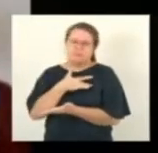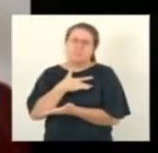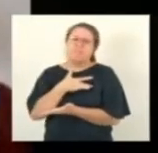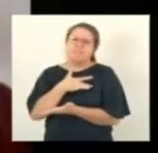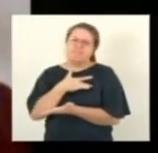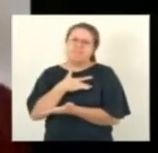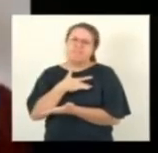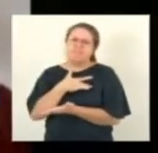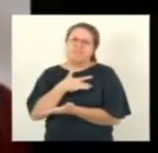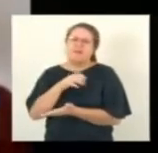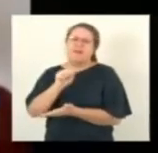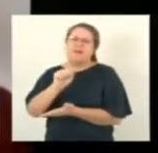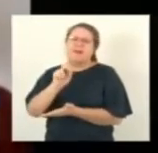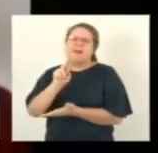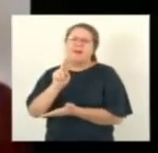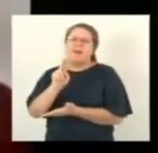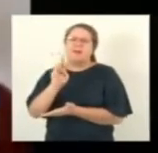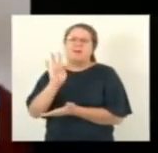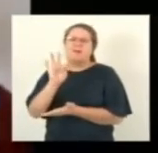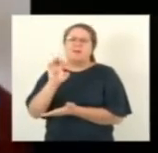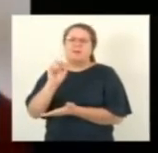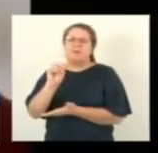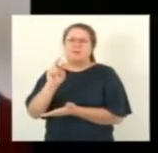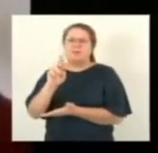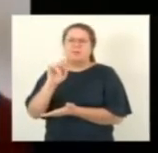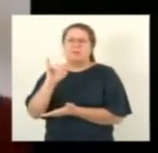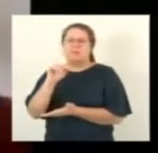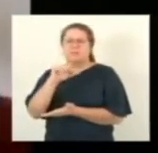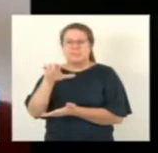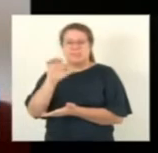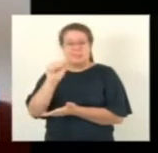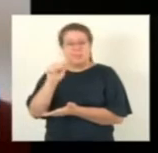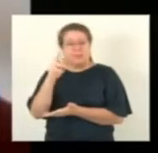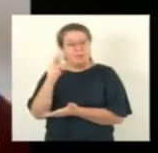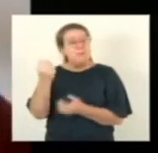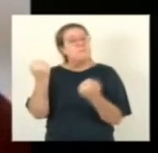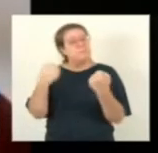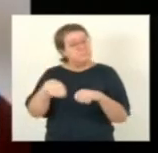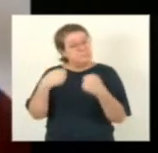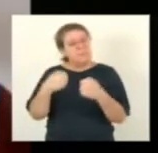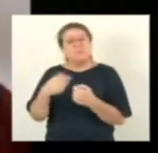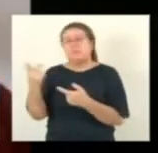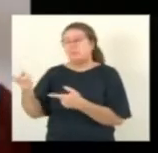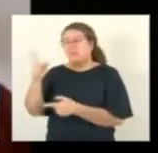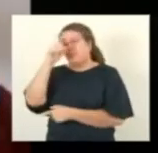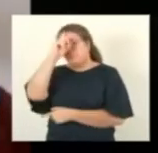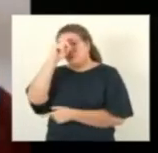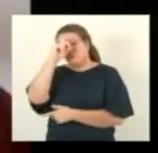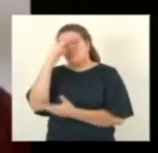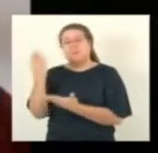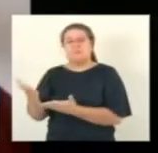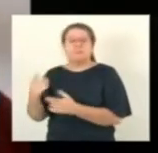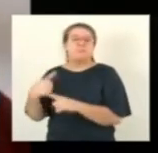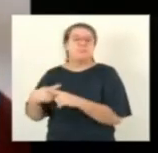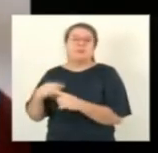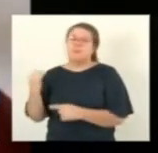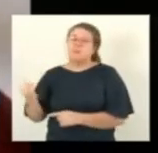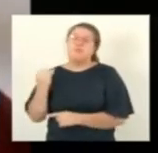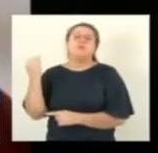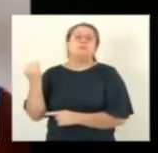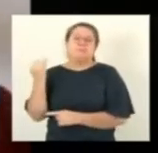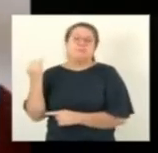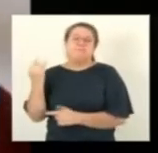autorizar o funcionamento desse hospital, que está custando muito caro ao Espírito Santo quando tem um tratamento necessário